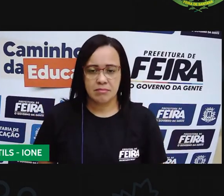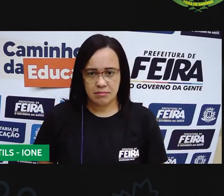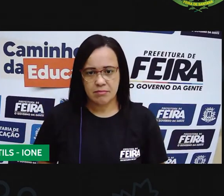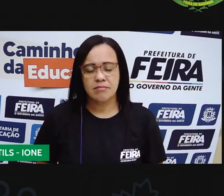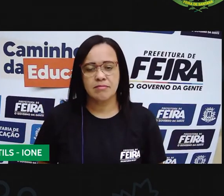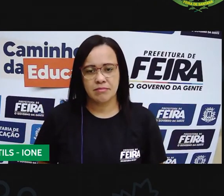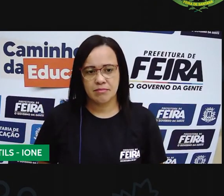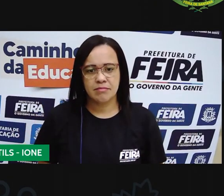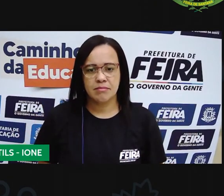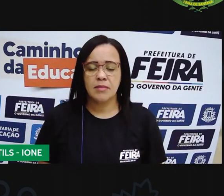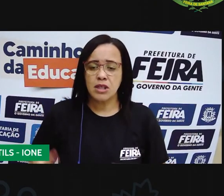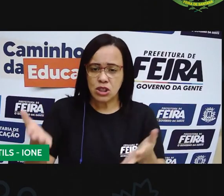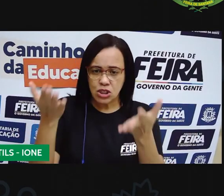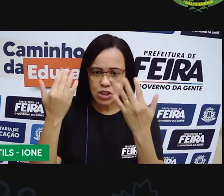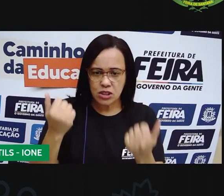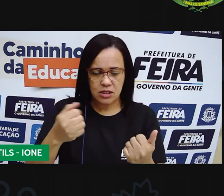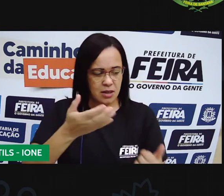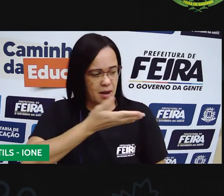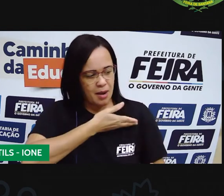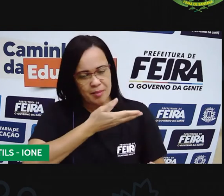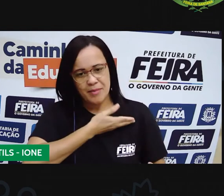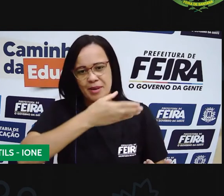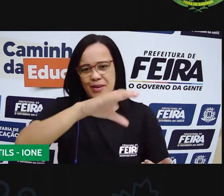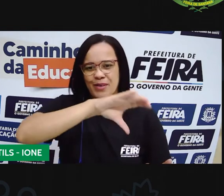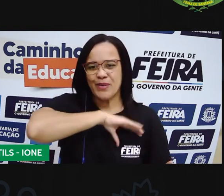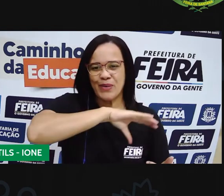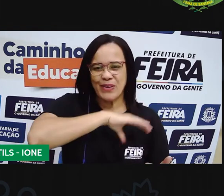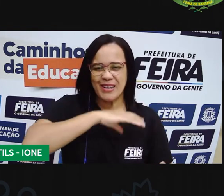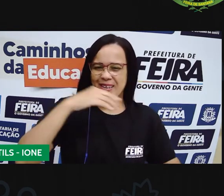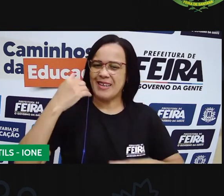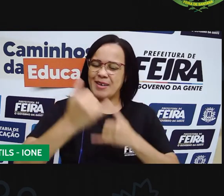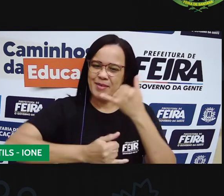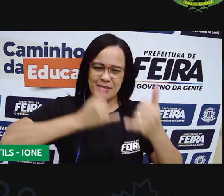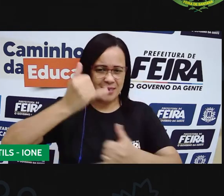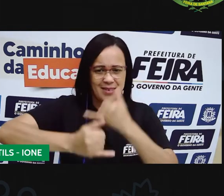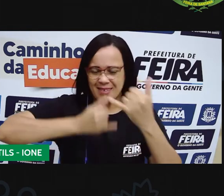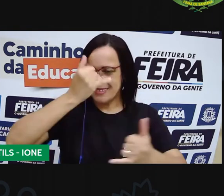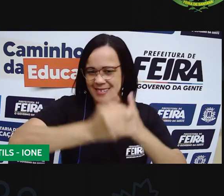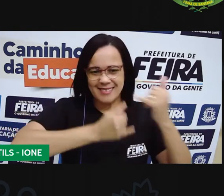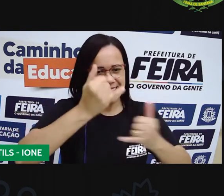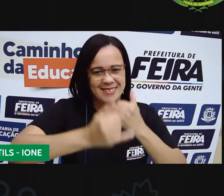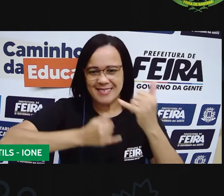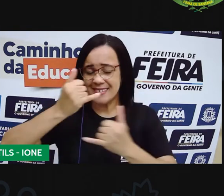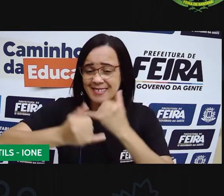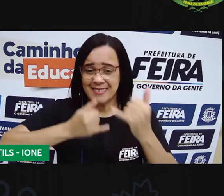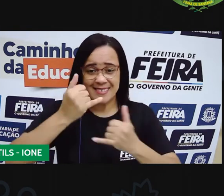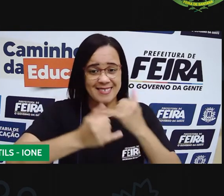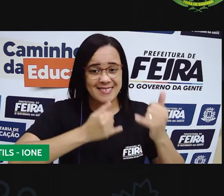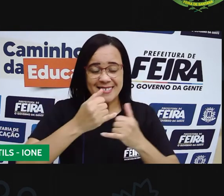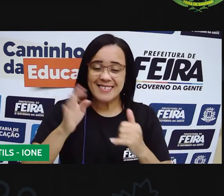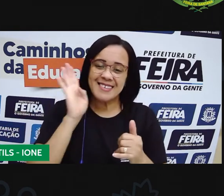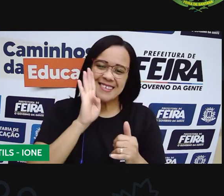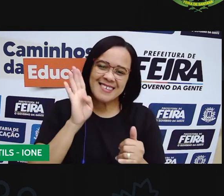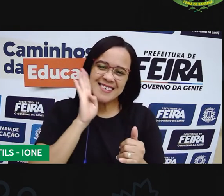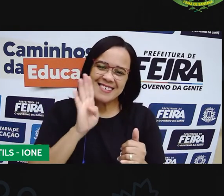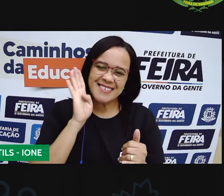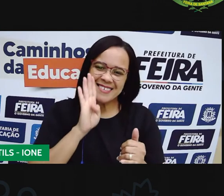casa. Chama os colegas para brincar junto com você e aí você vai se divertir